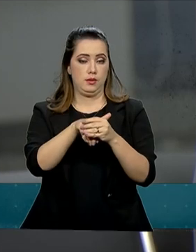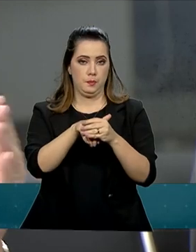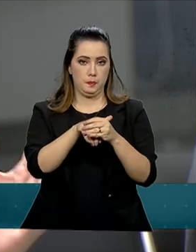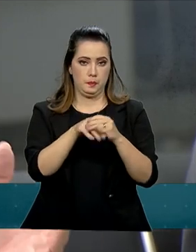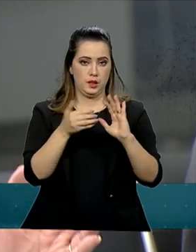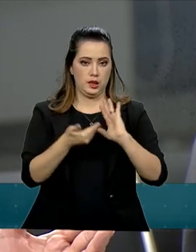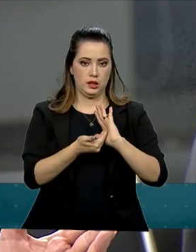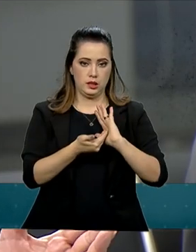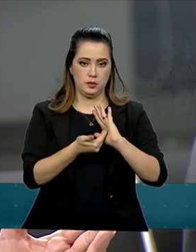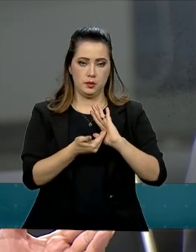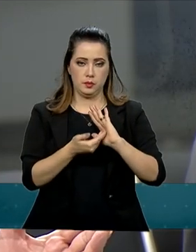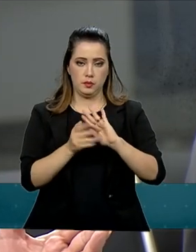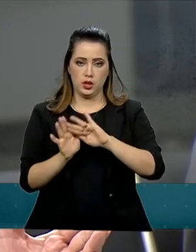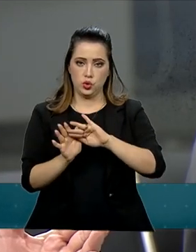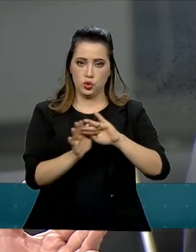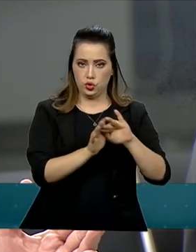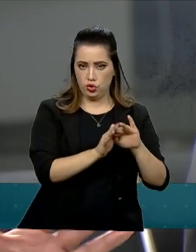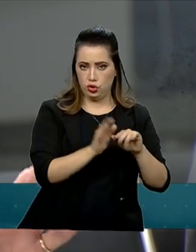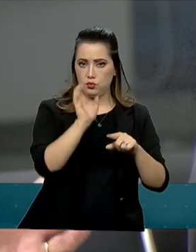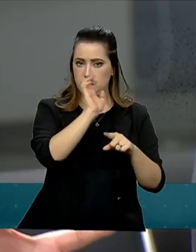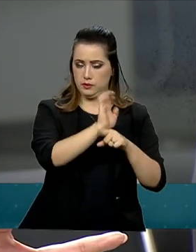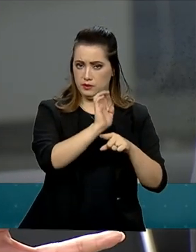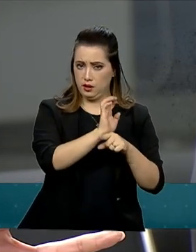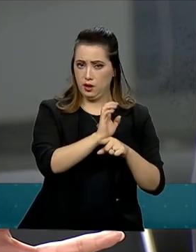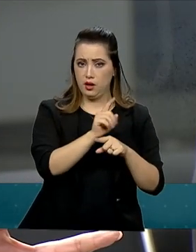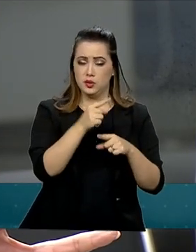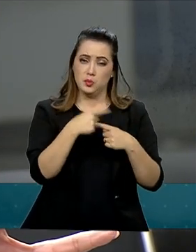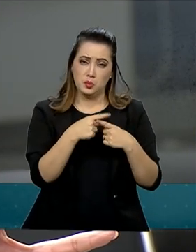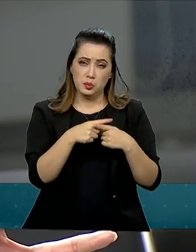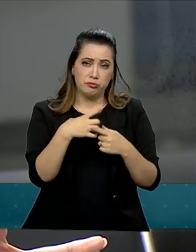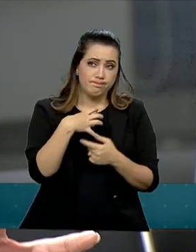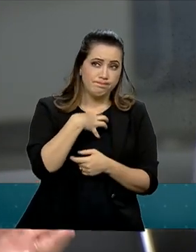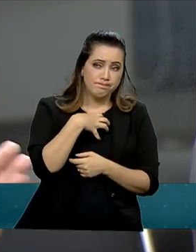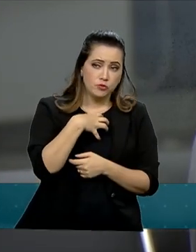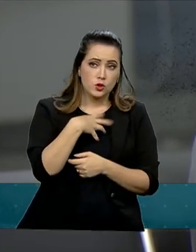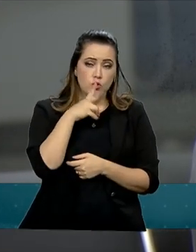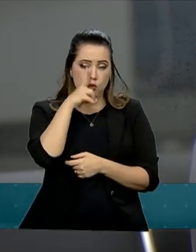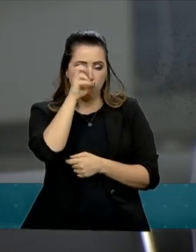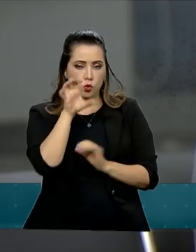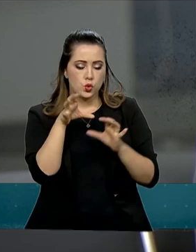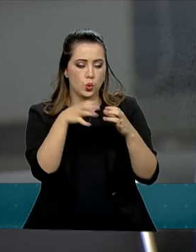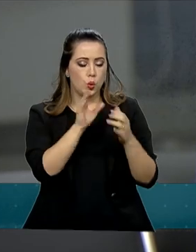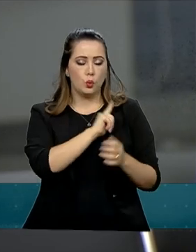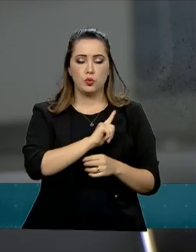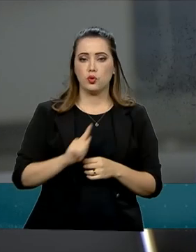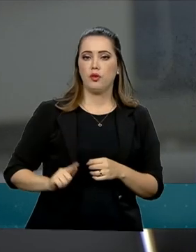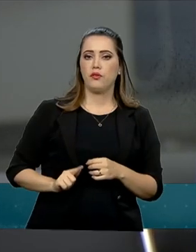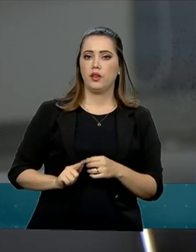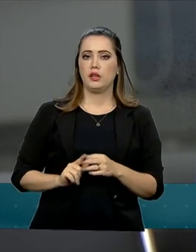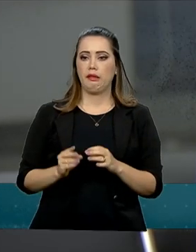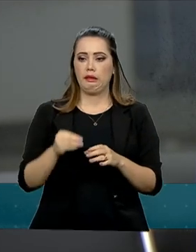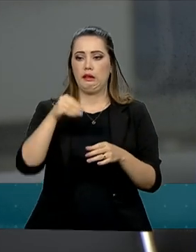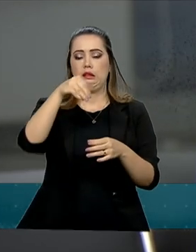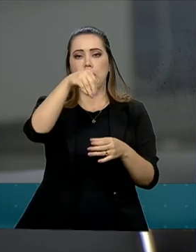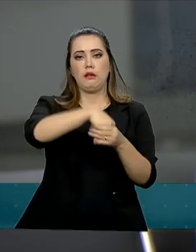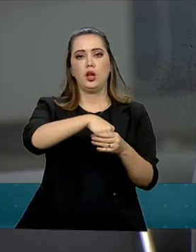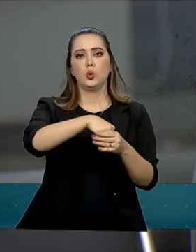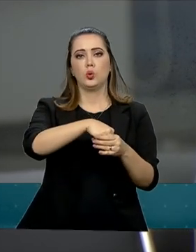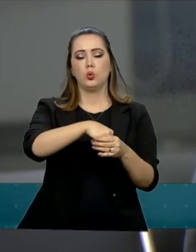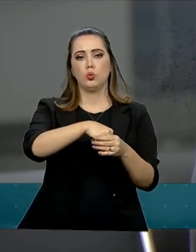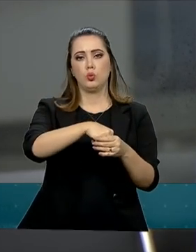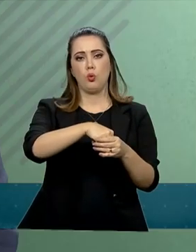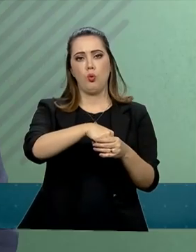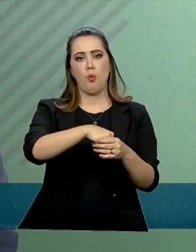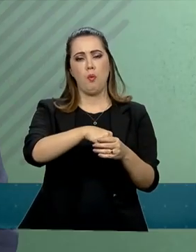deixa de lado os estados, porque não sentiu a força dos governadores, e inclui municípios na